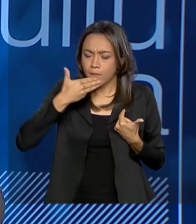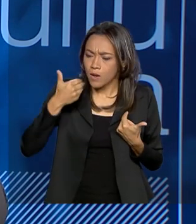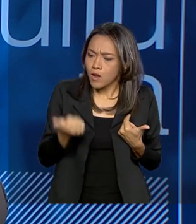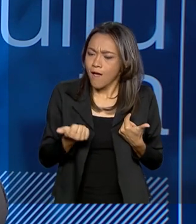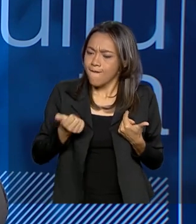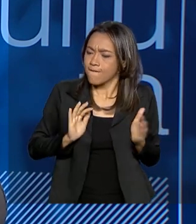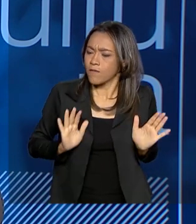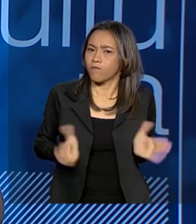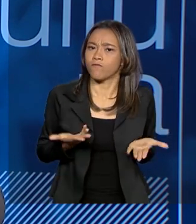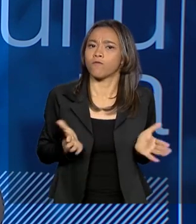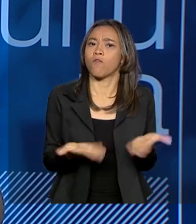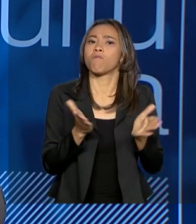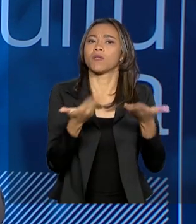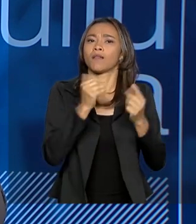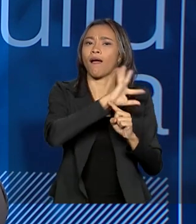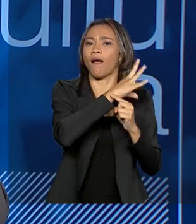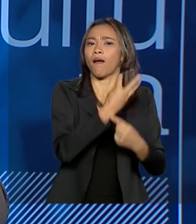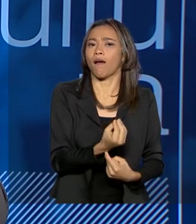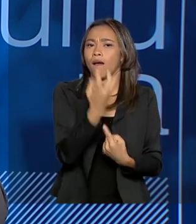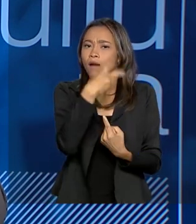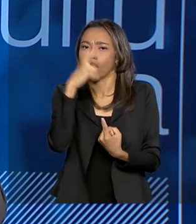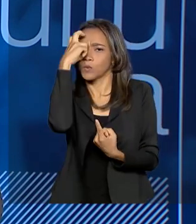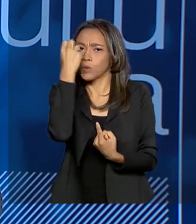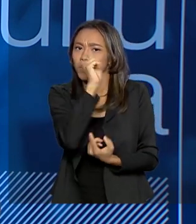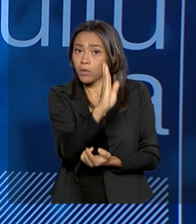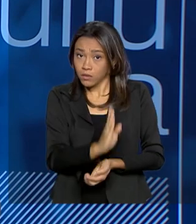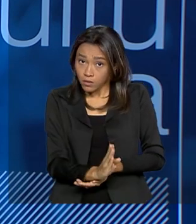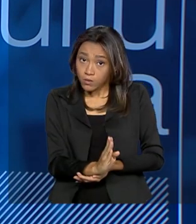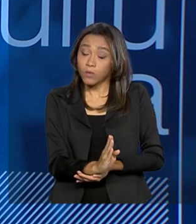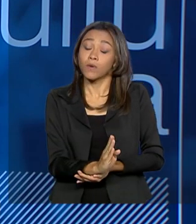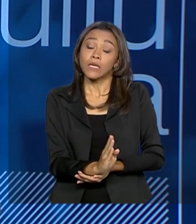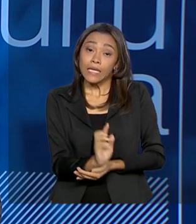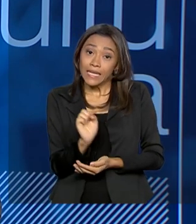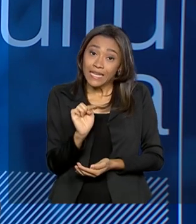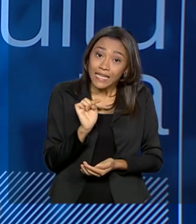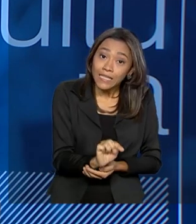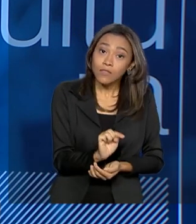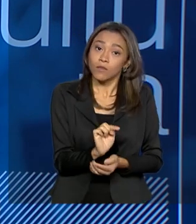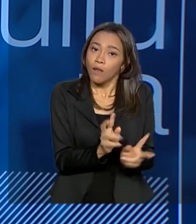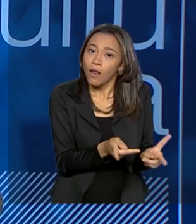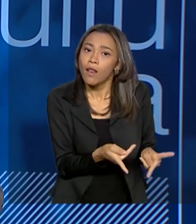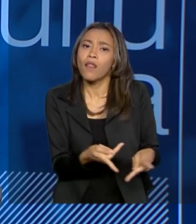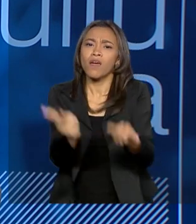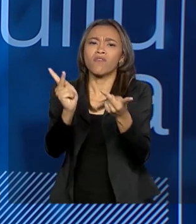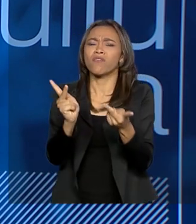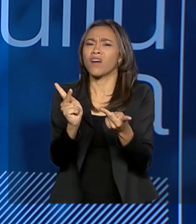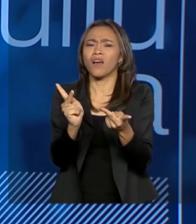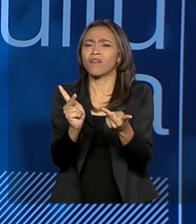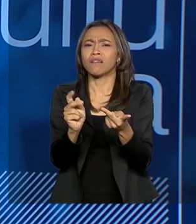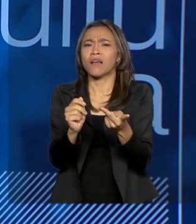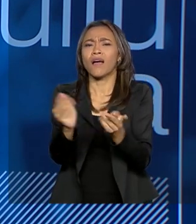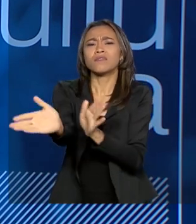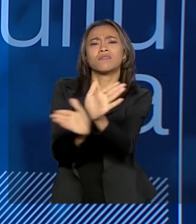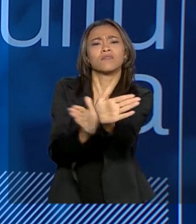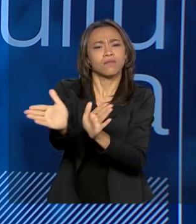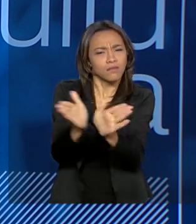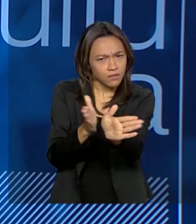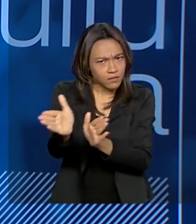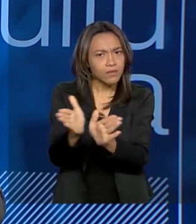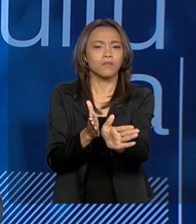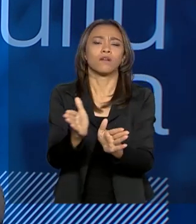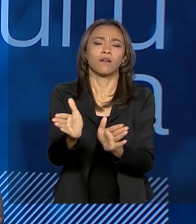fomentar a arte. A cultura no Brasil e levar essa arte e essa cultura com total acessibilidade